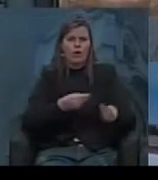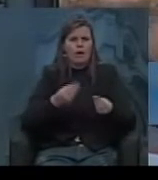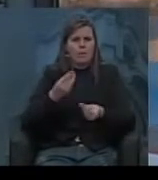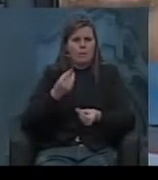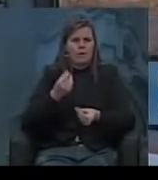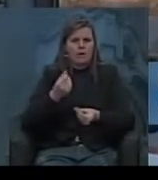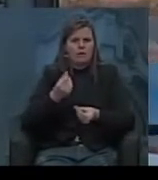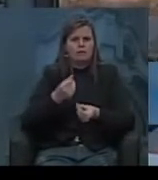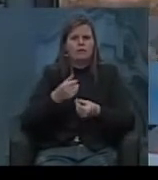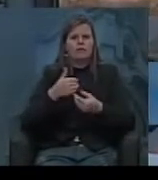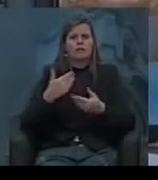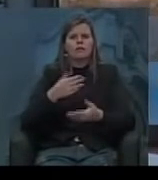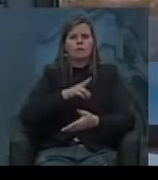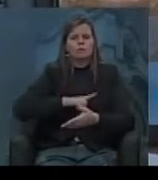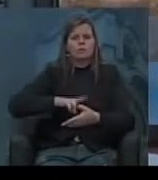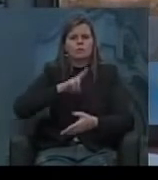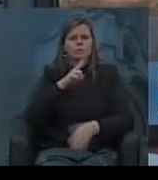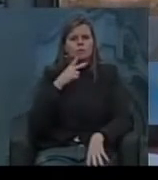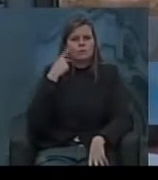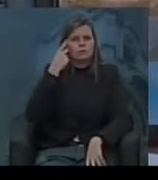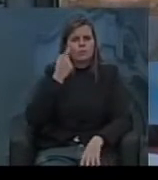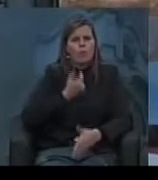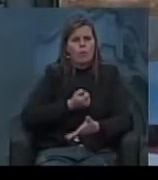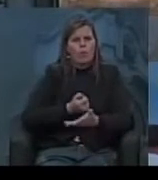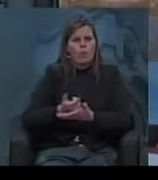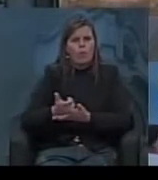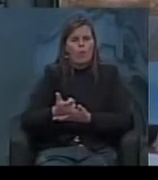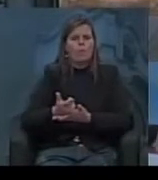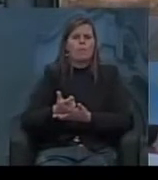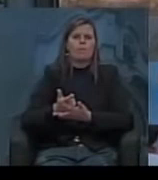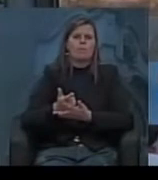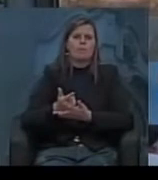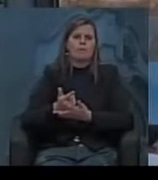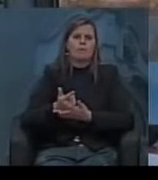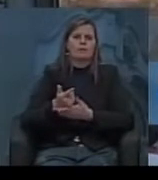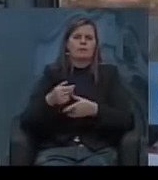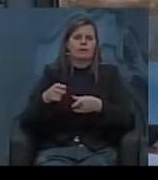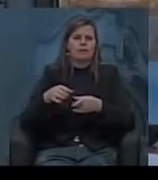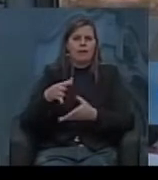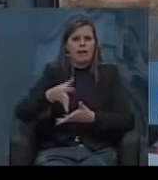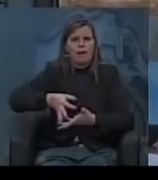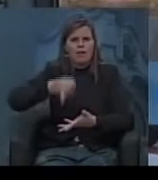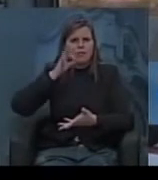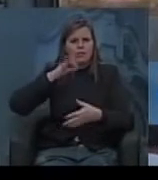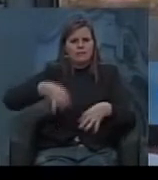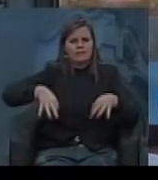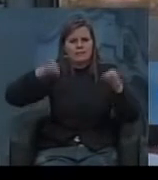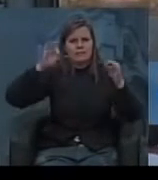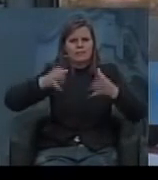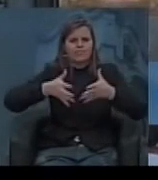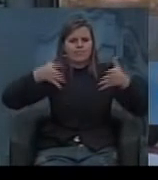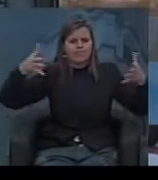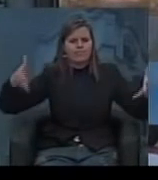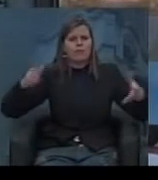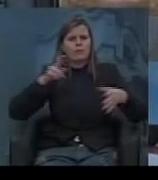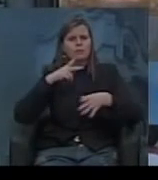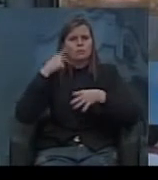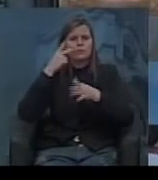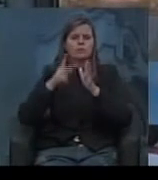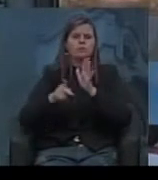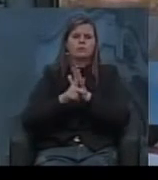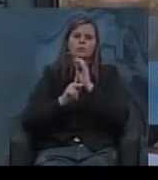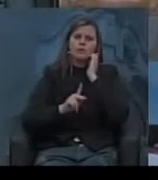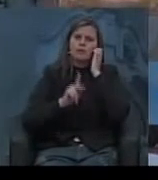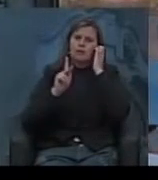ele vai começar a adotar uma política de valorização de compra de sacas e queimas de sacas de café que eram políticas keynesianas